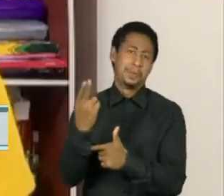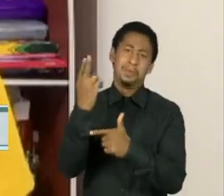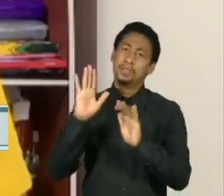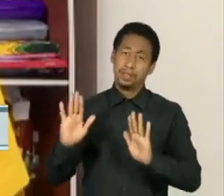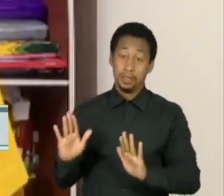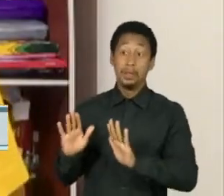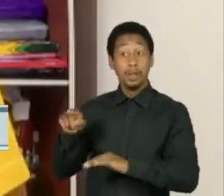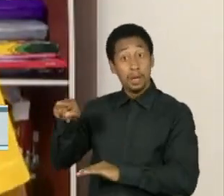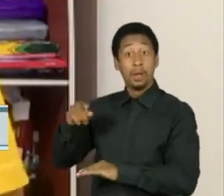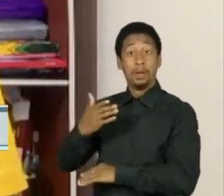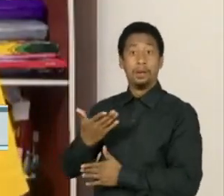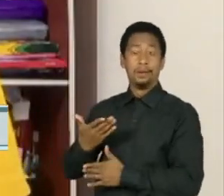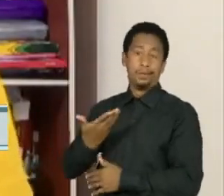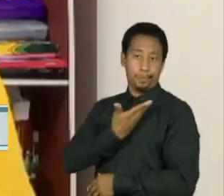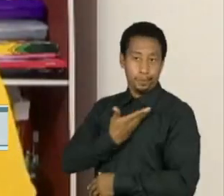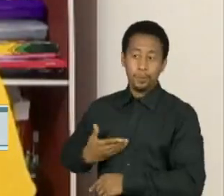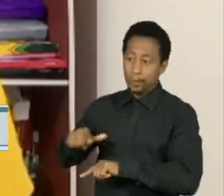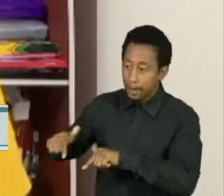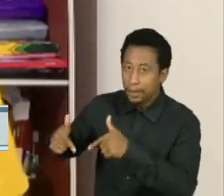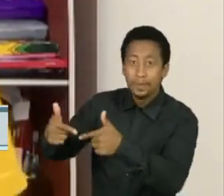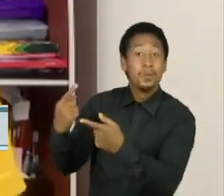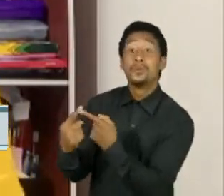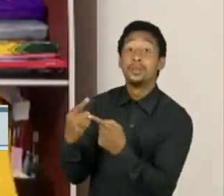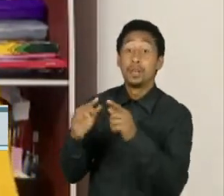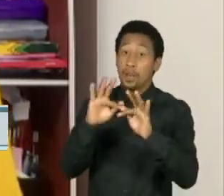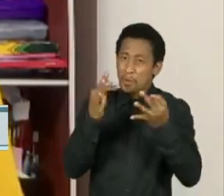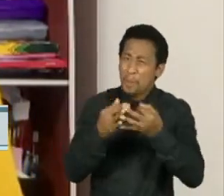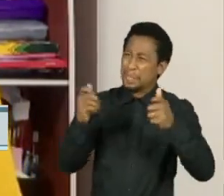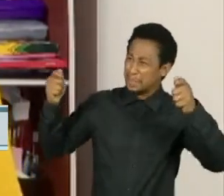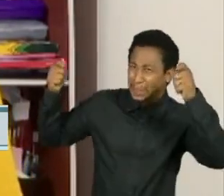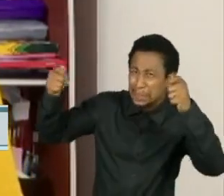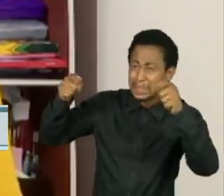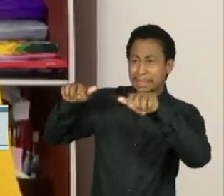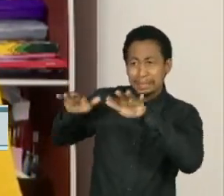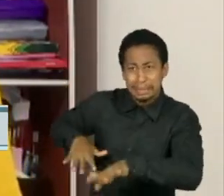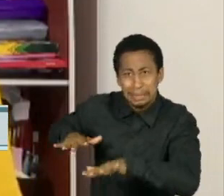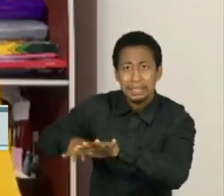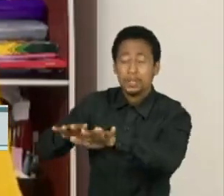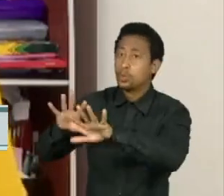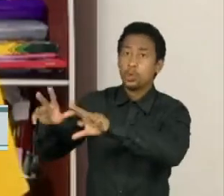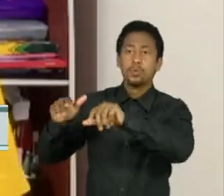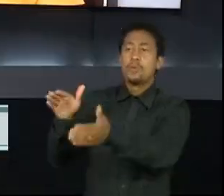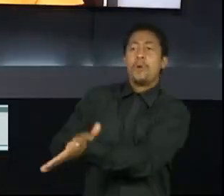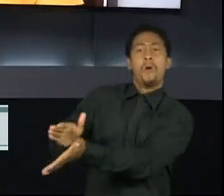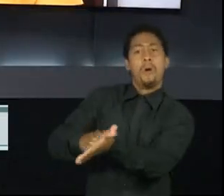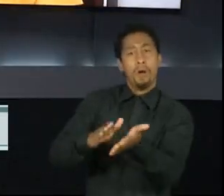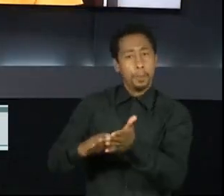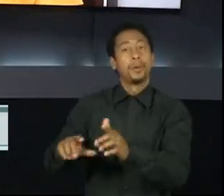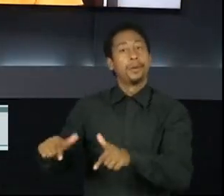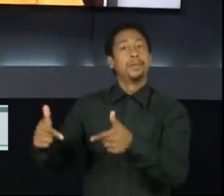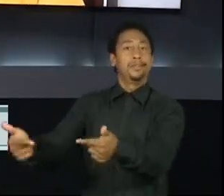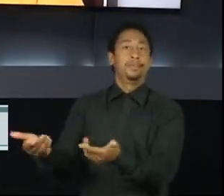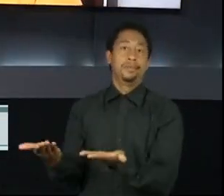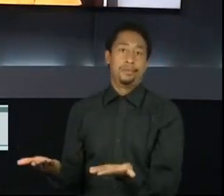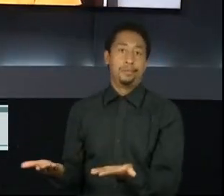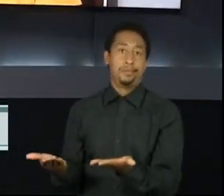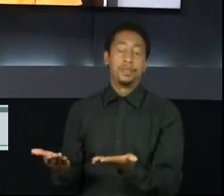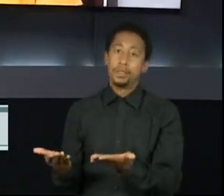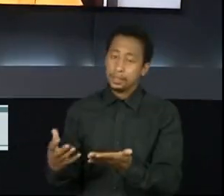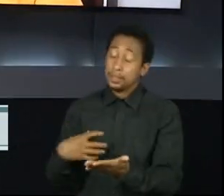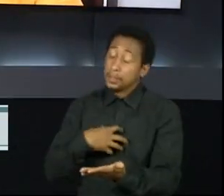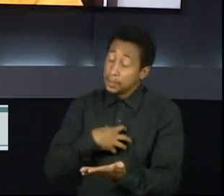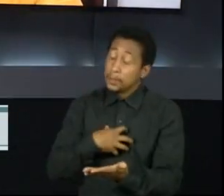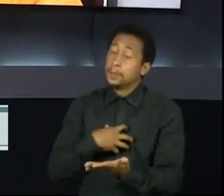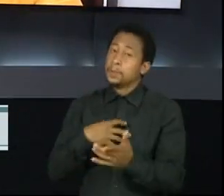conta da reação da família, da comunidade congolesa e também da sociedade civil e dos movimentos sociais. A gente vê com certo